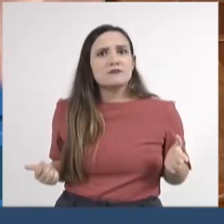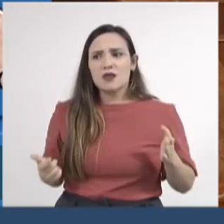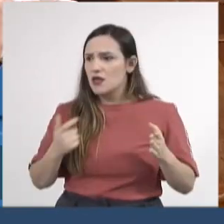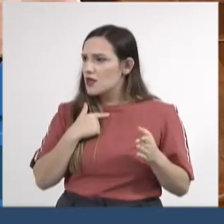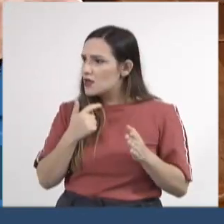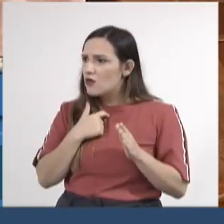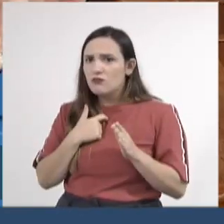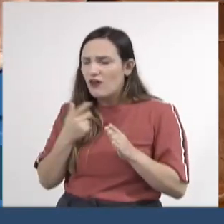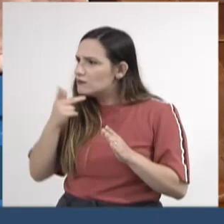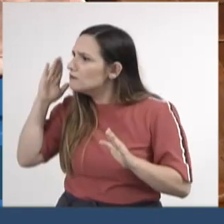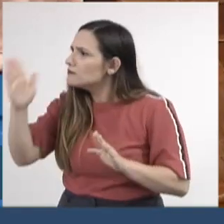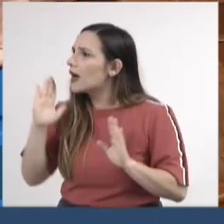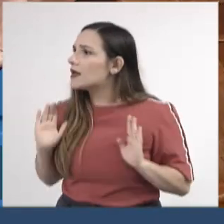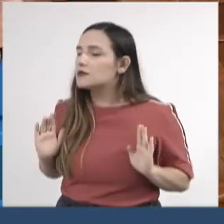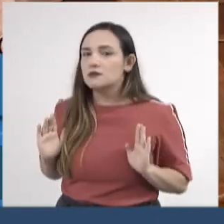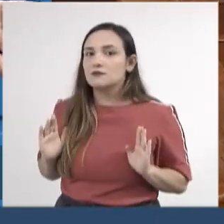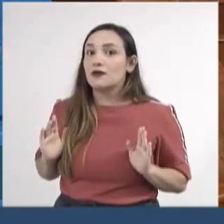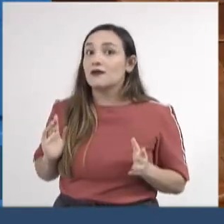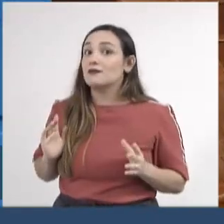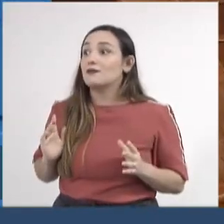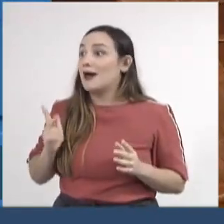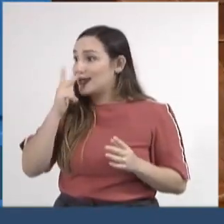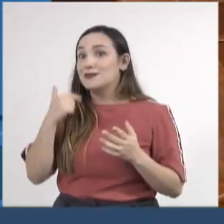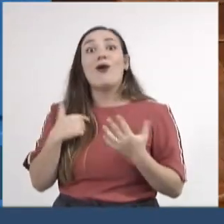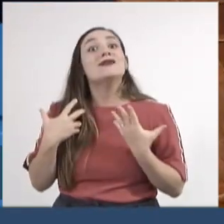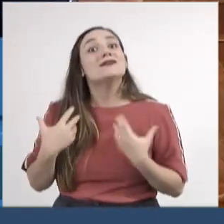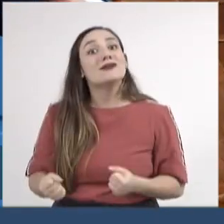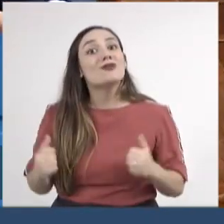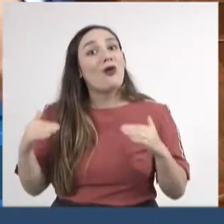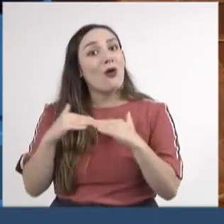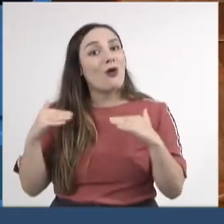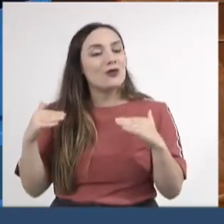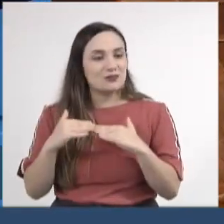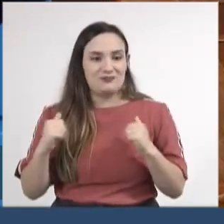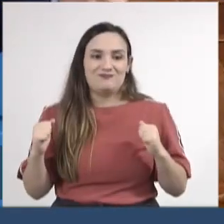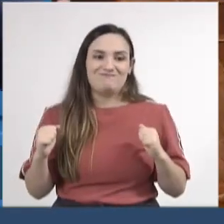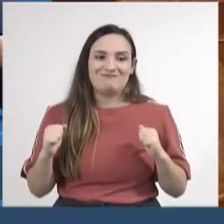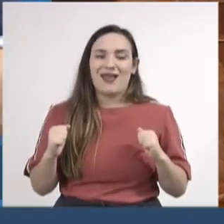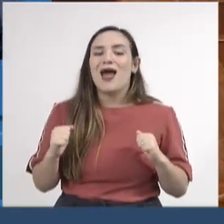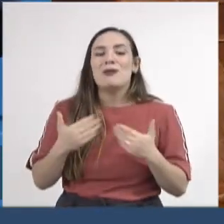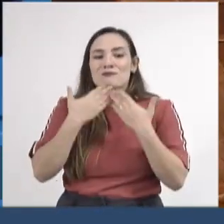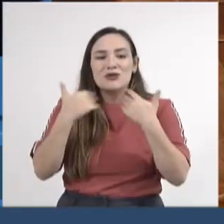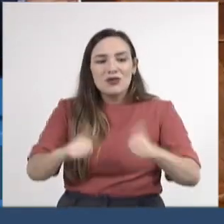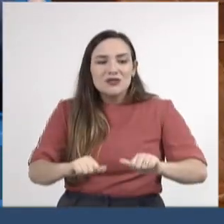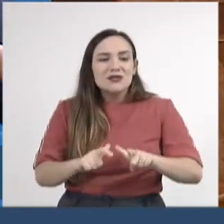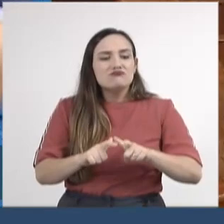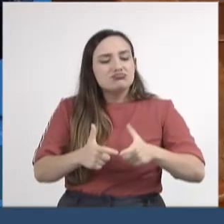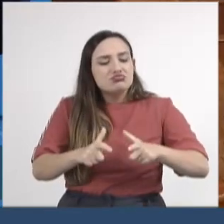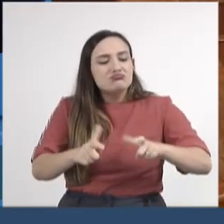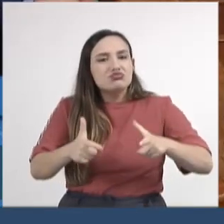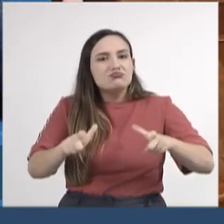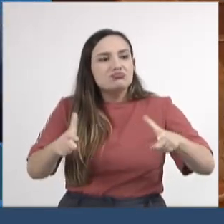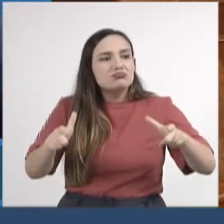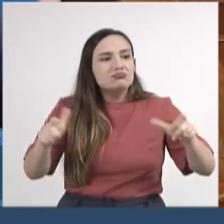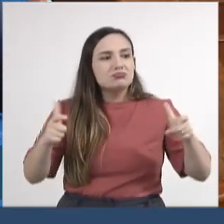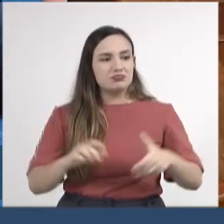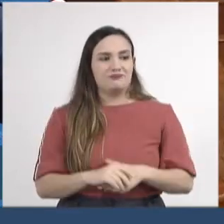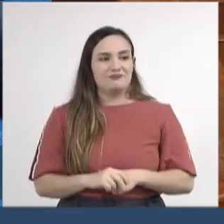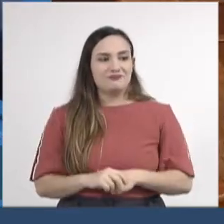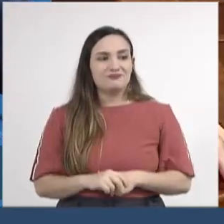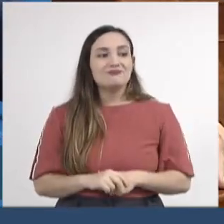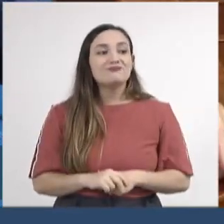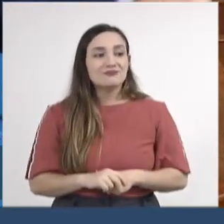manifestamos. Isso vai tomando uma proporção e amanhã ou depois,